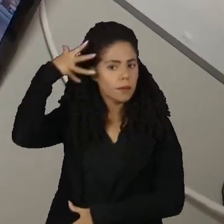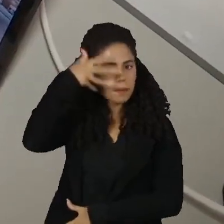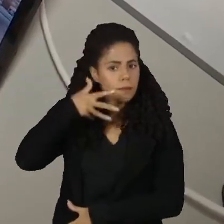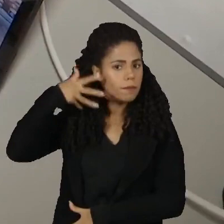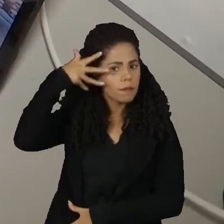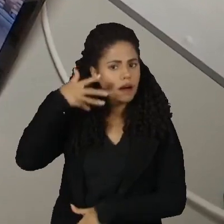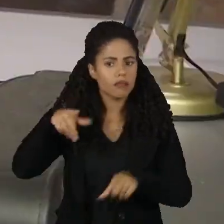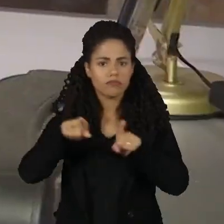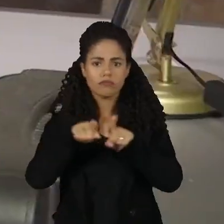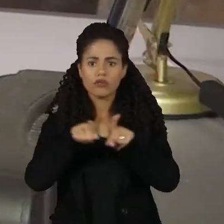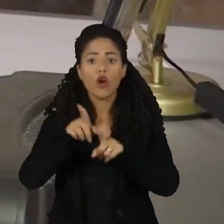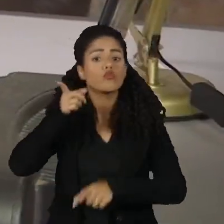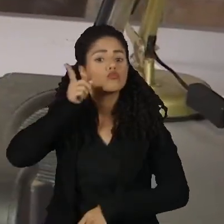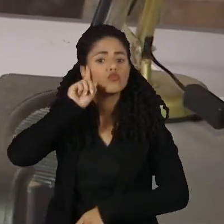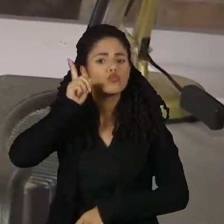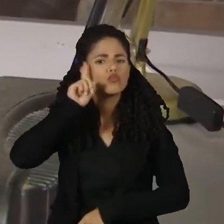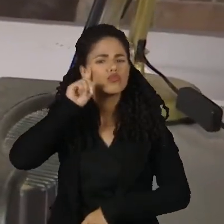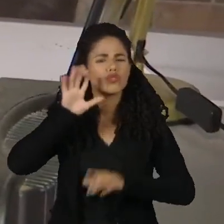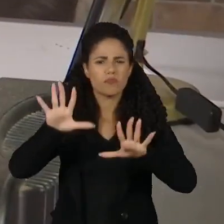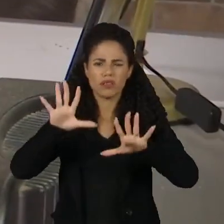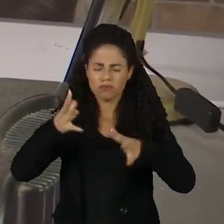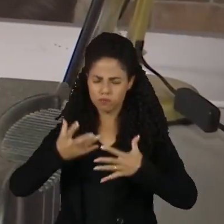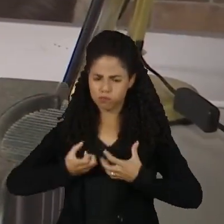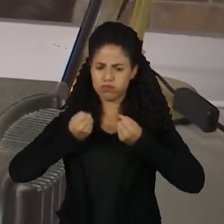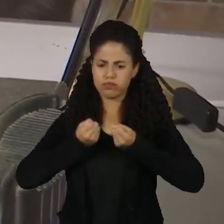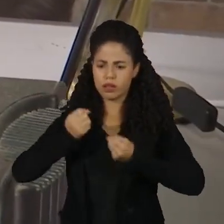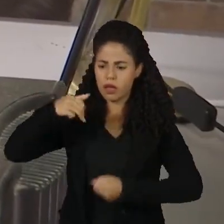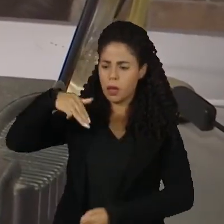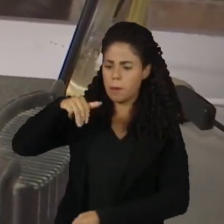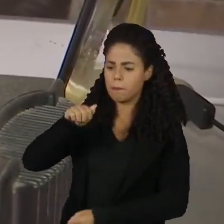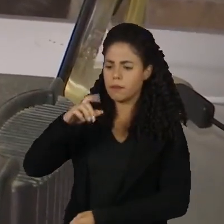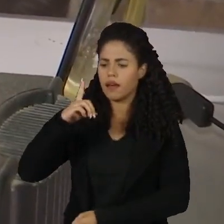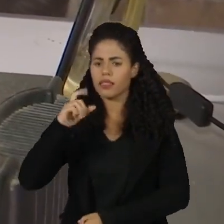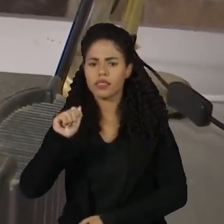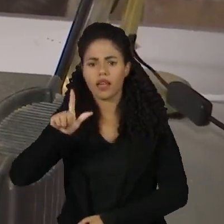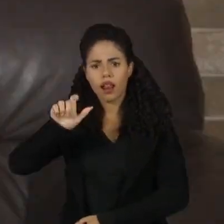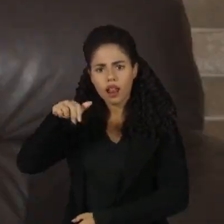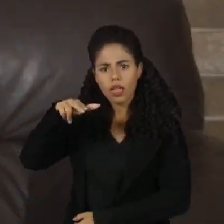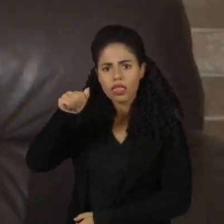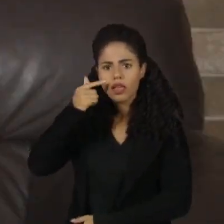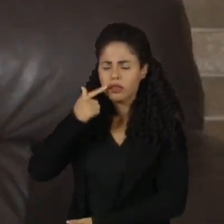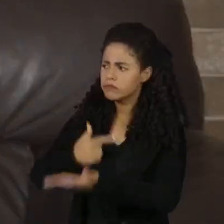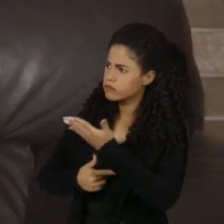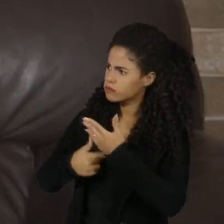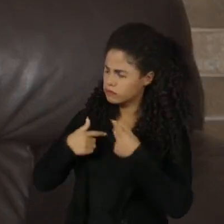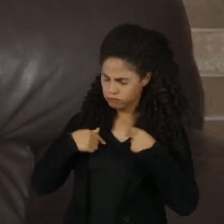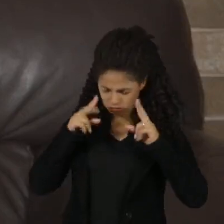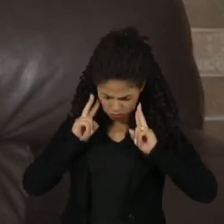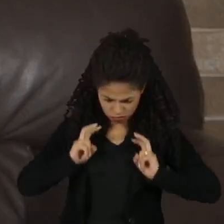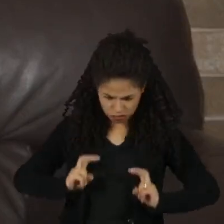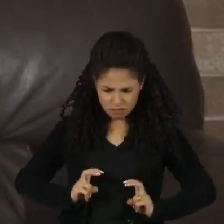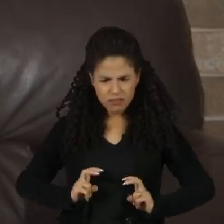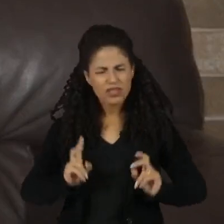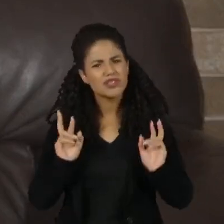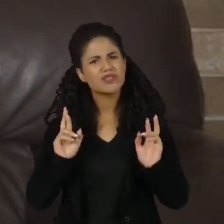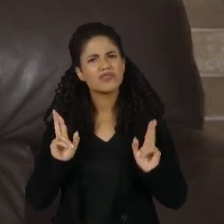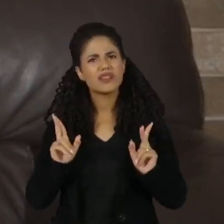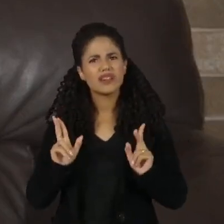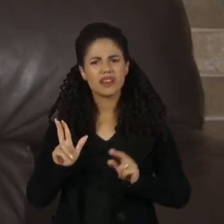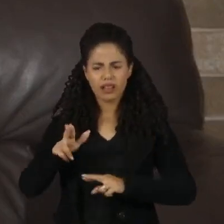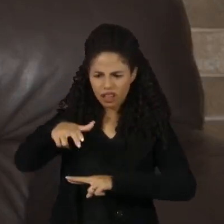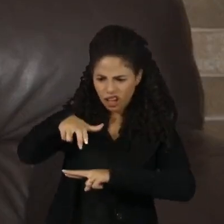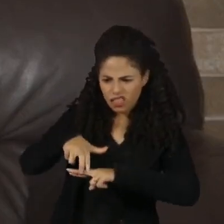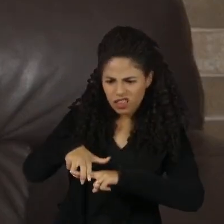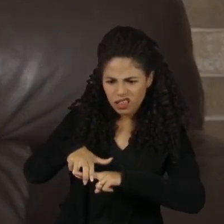ferramenta de trabalho. Mas de repente a Madalena percebeu que algo não estava bem. Eu ia falar cadeira, eu falava